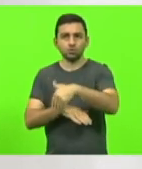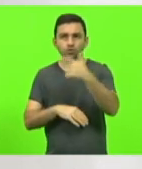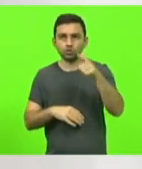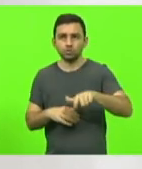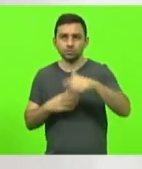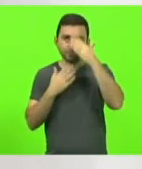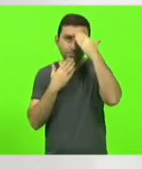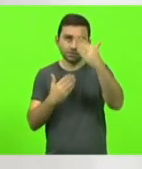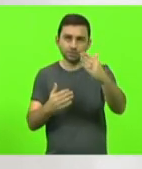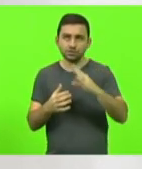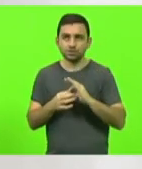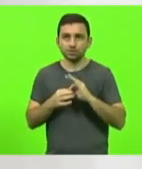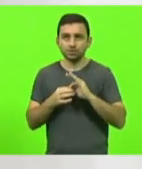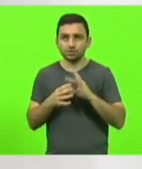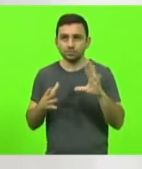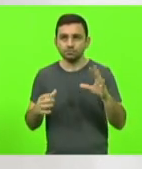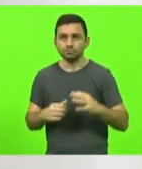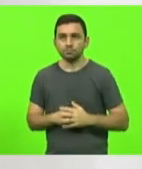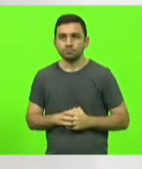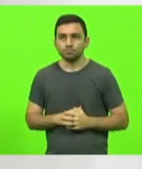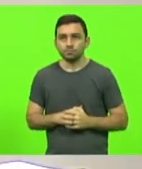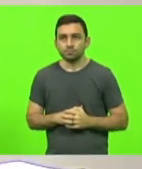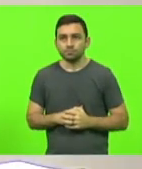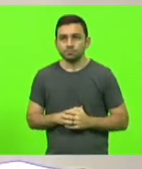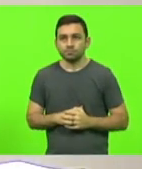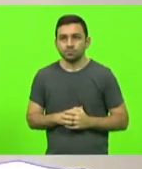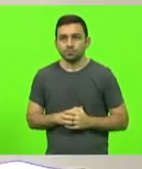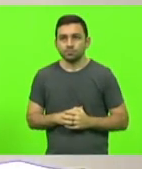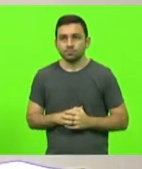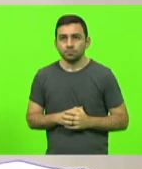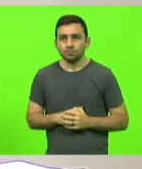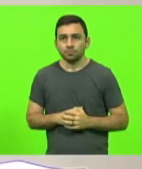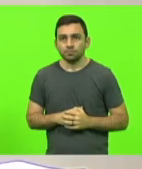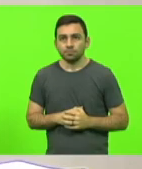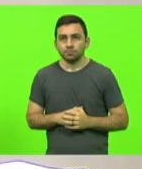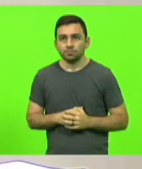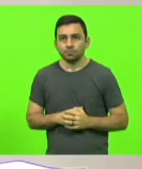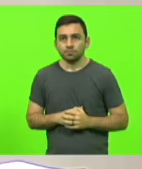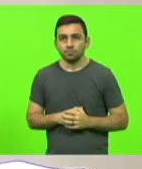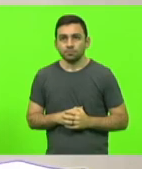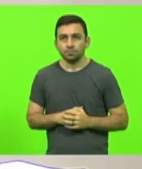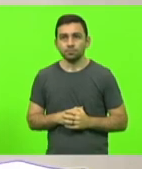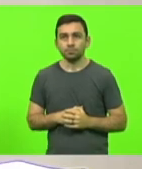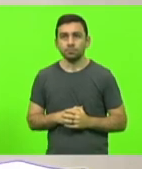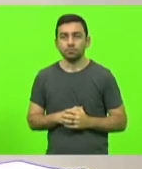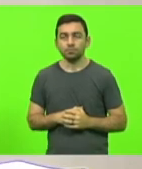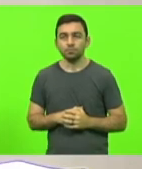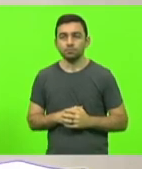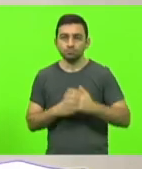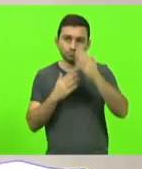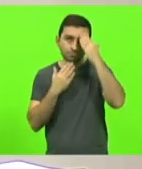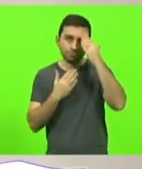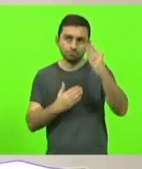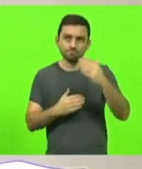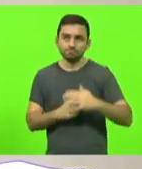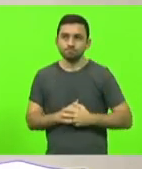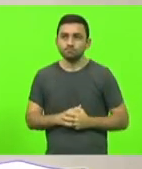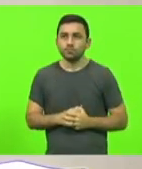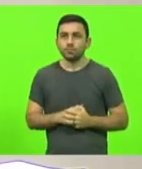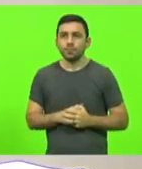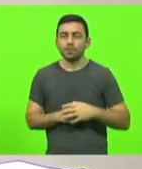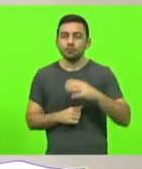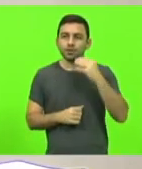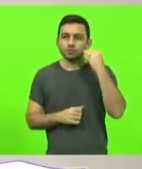brigar pela liberdade e pela república. Obrigado. Muito obrigado, deputado Frigo. Próximo deputado, o deputado Márcio